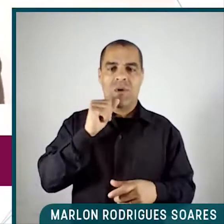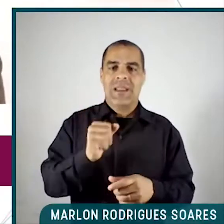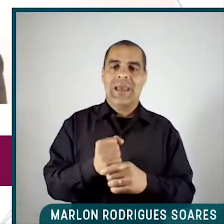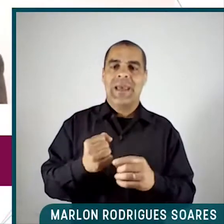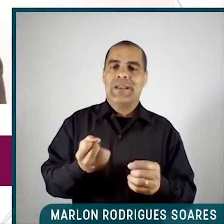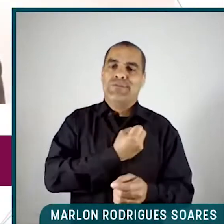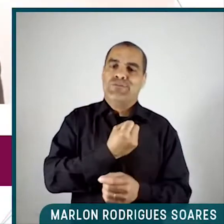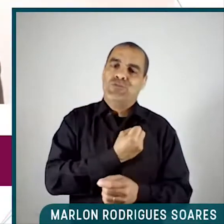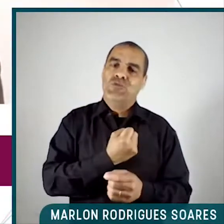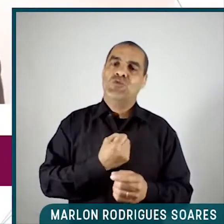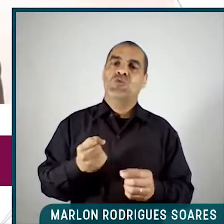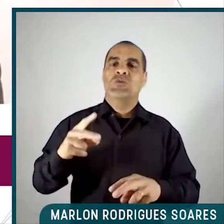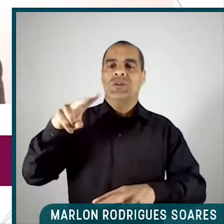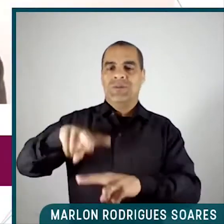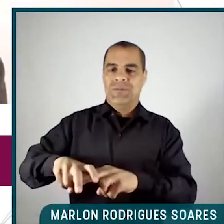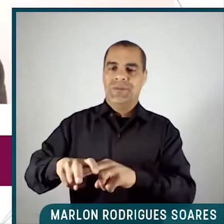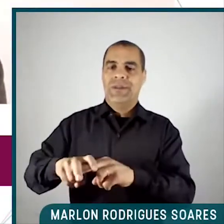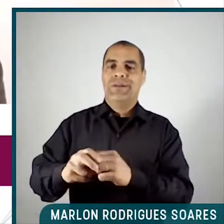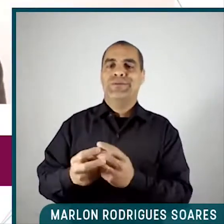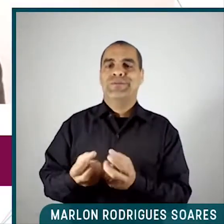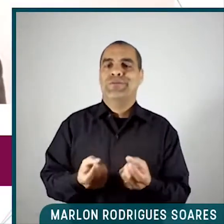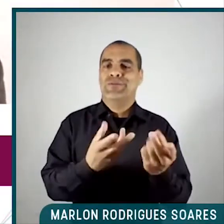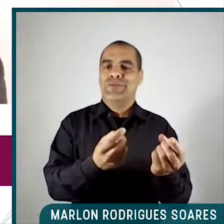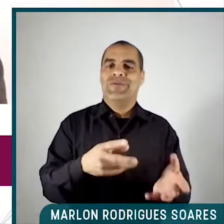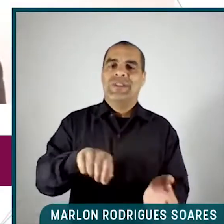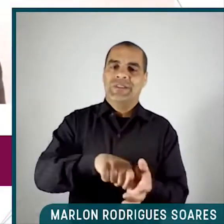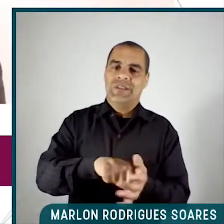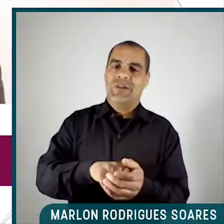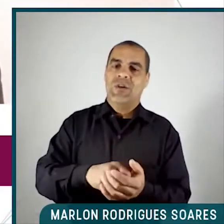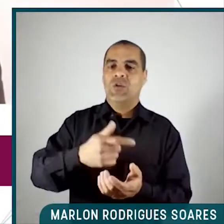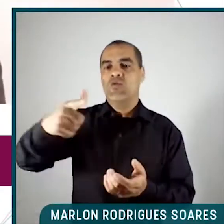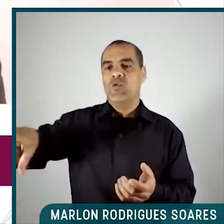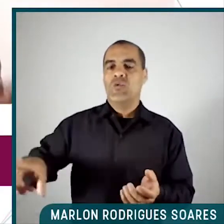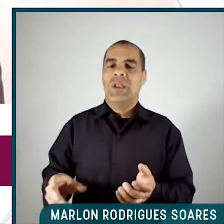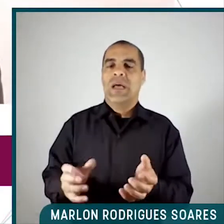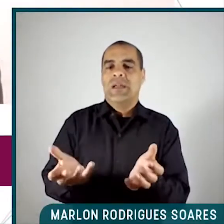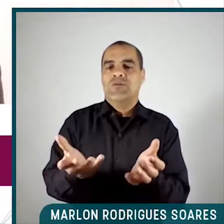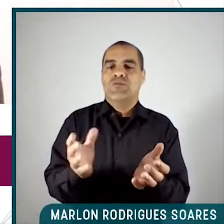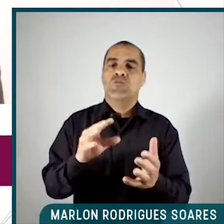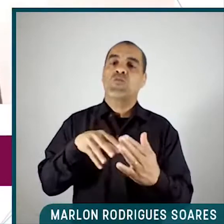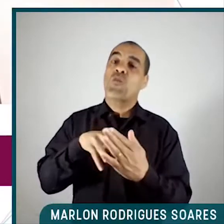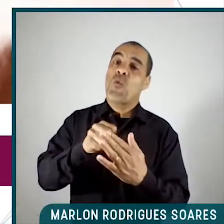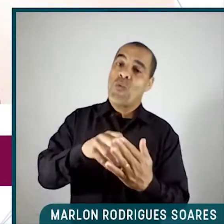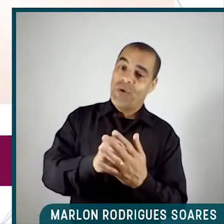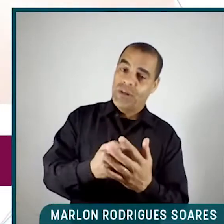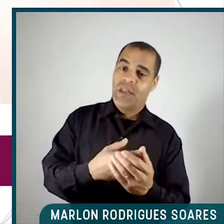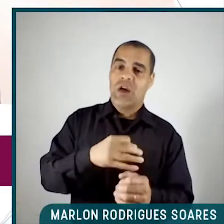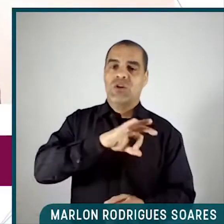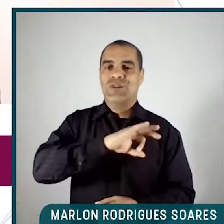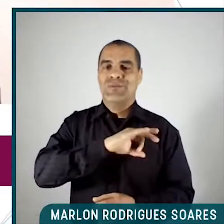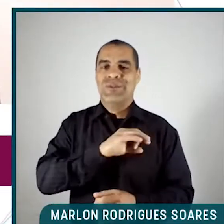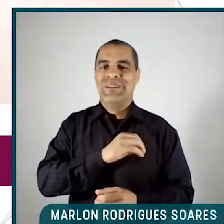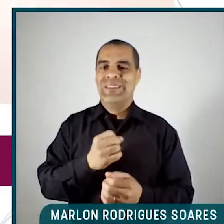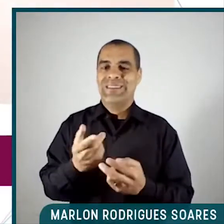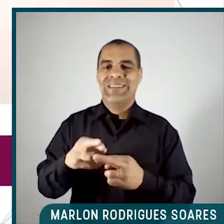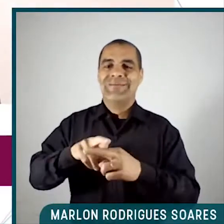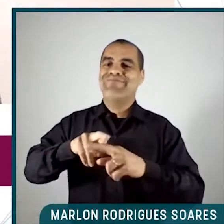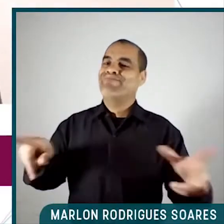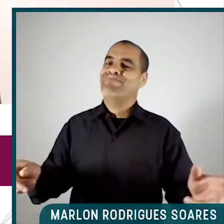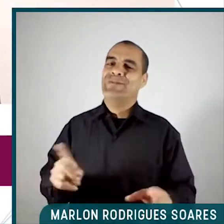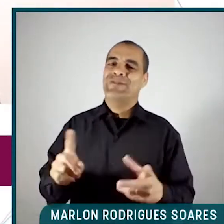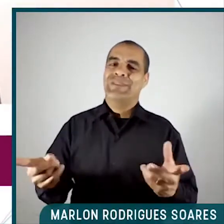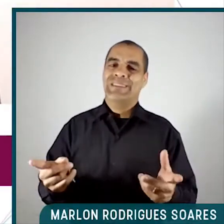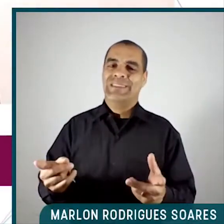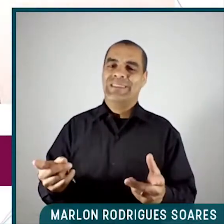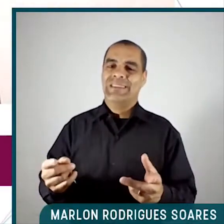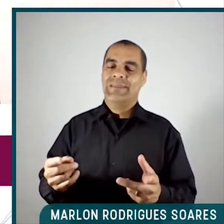e por outro lado, um modelo de polícia que não diferencia, a polícia que diferencia, desculpa, a polícia que investiga da polícia